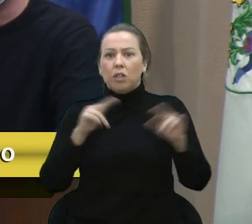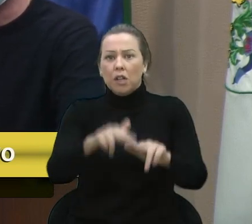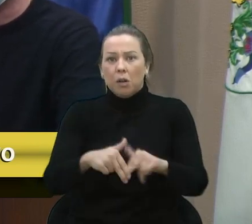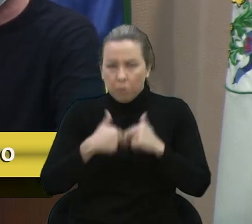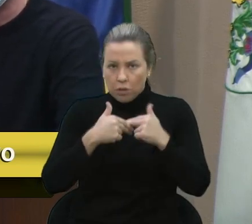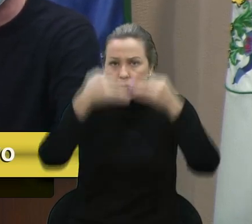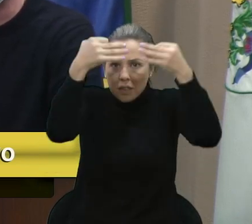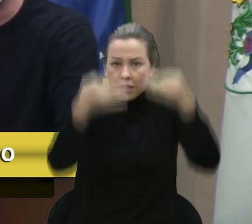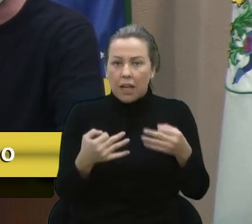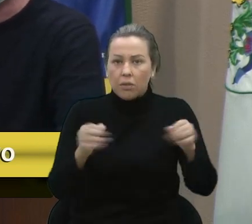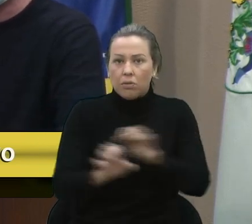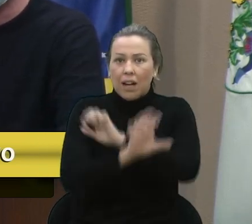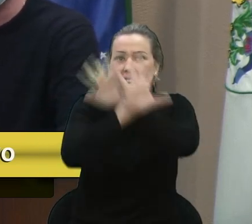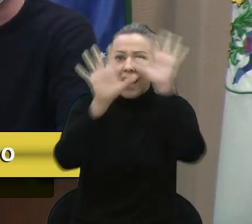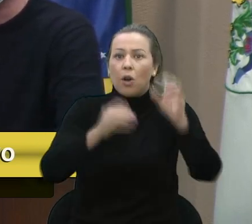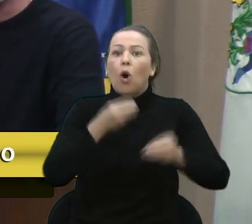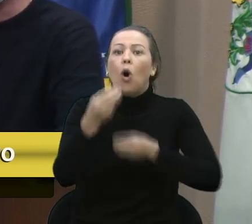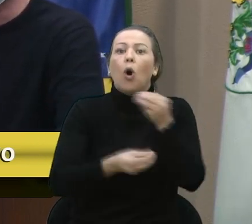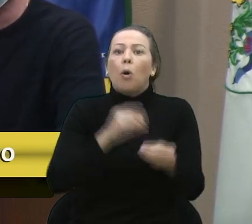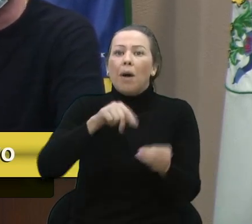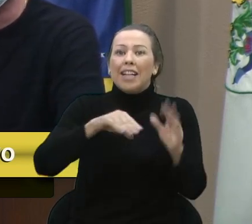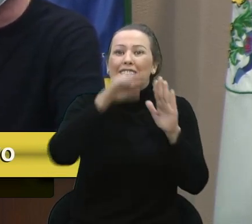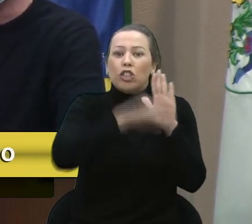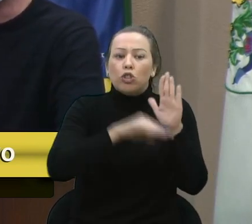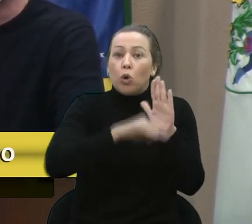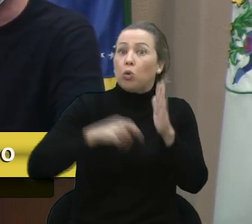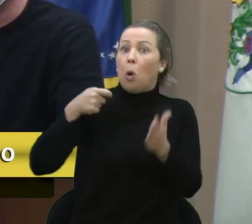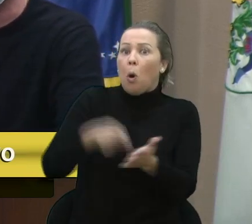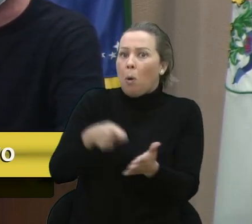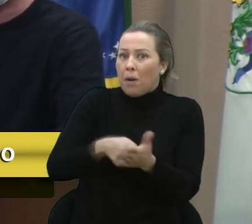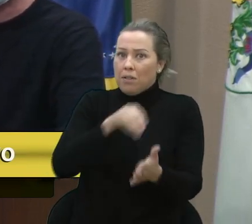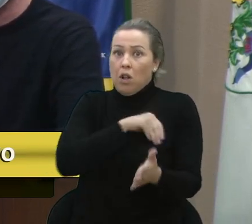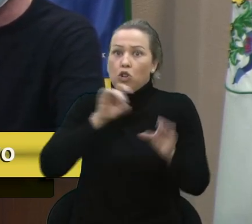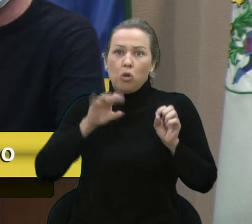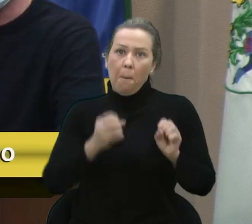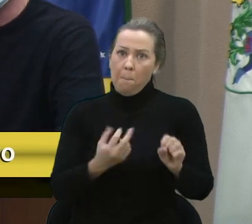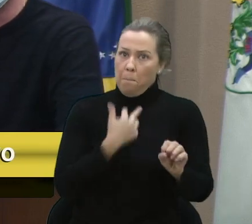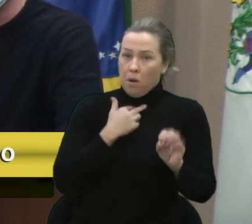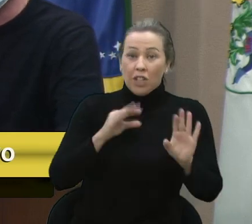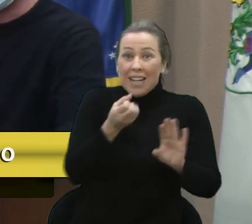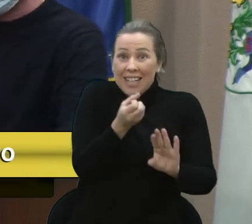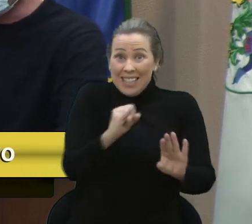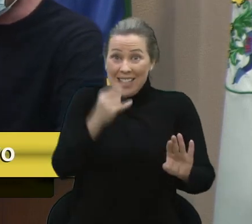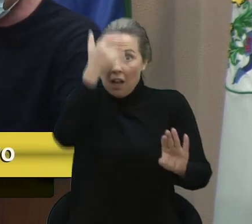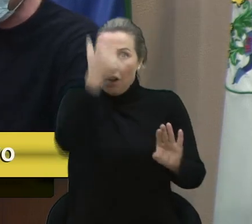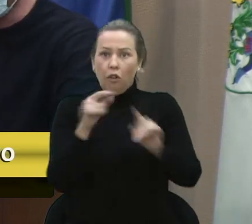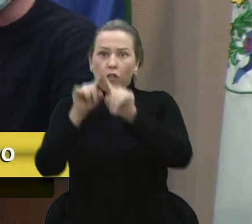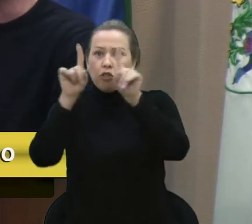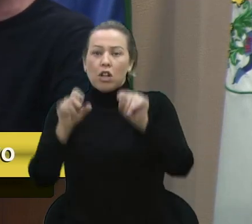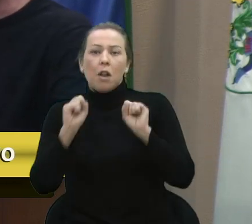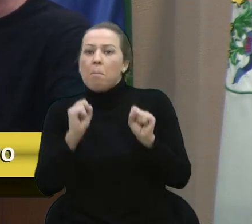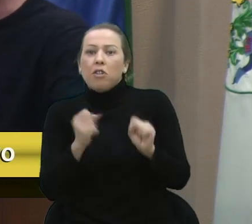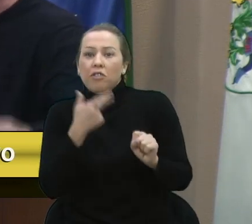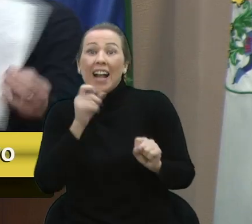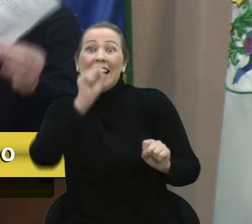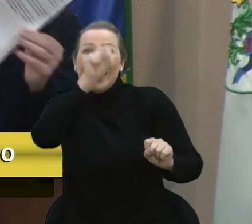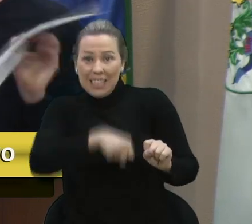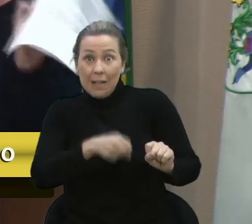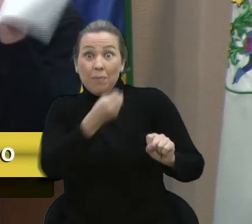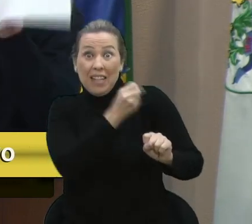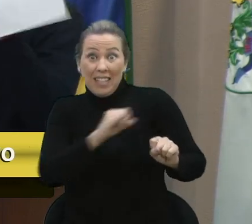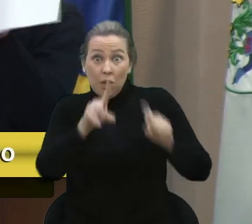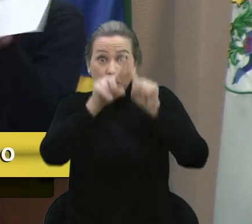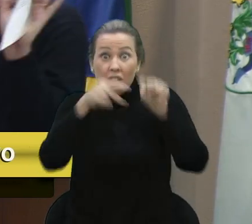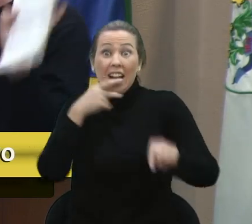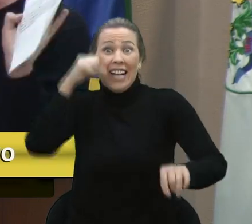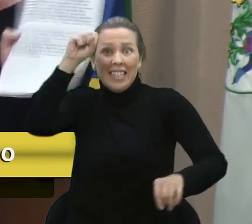determinando a realização de descontos obrigatórios nos salários, sem o consentimento expresso do trabalhador. Ou seja,